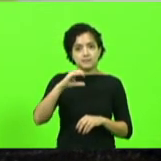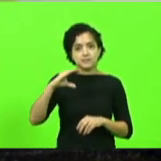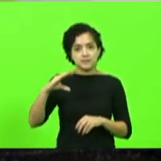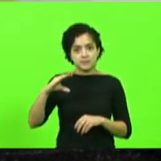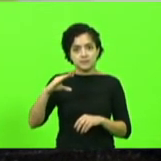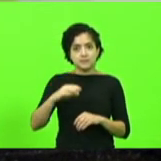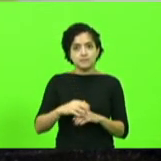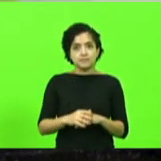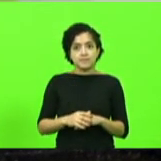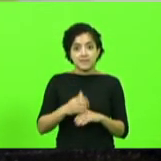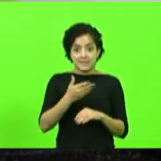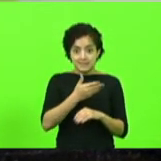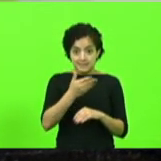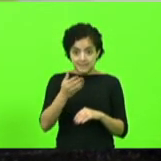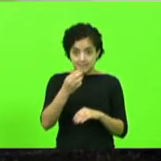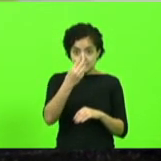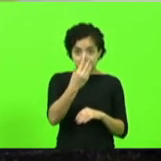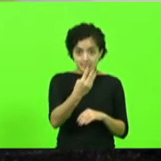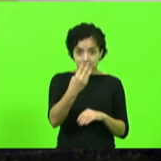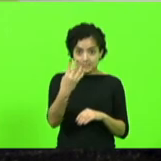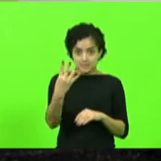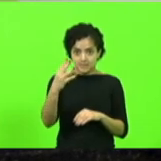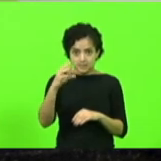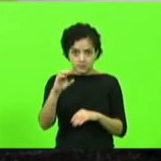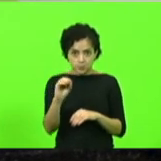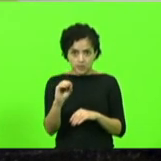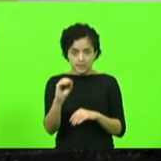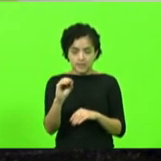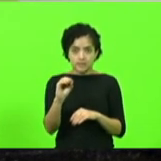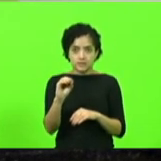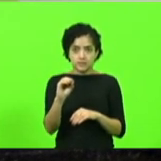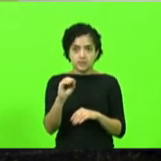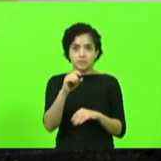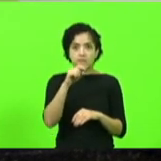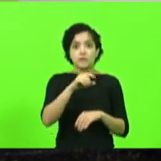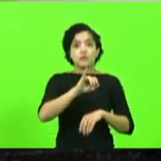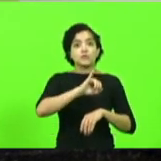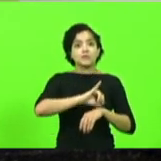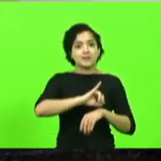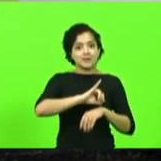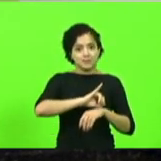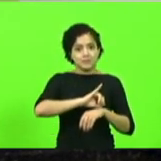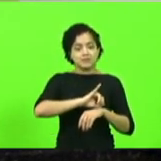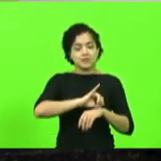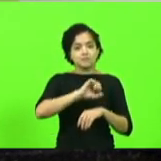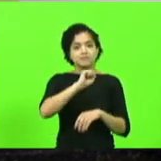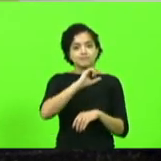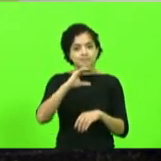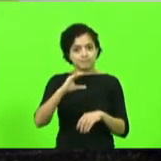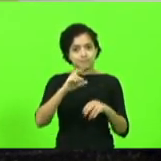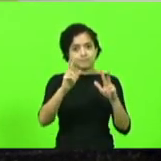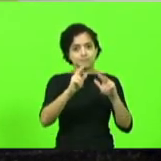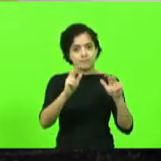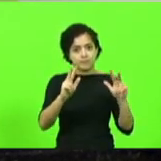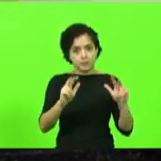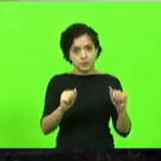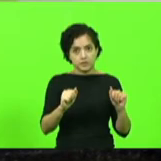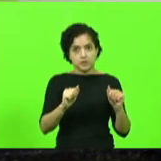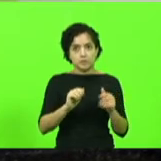Desses, 340 foram na capital dos catarinenses, aqui em Florianópolis.